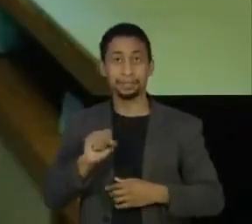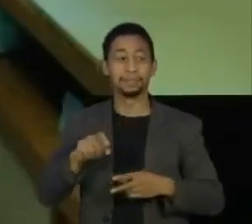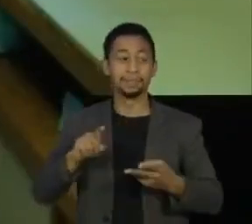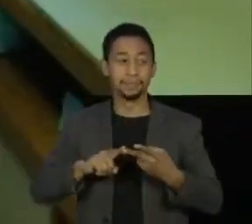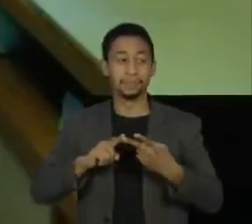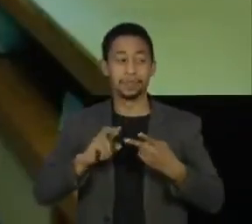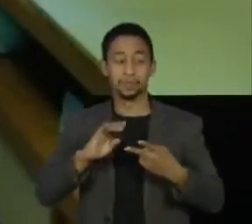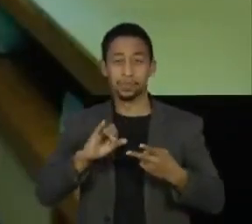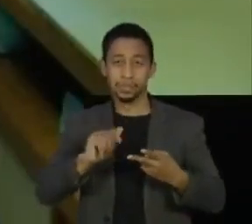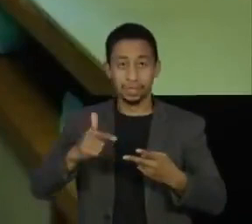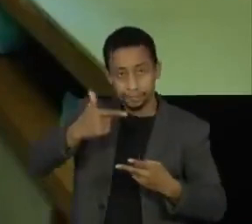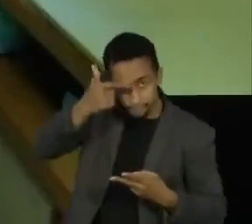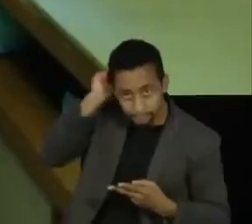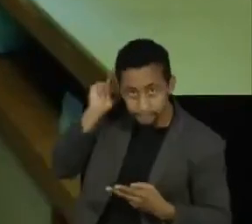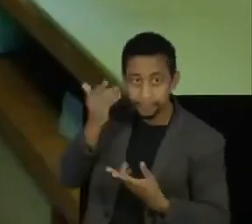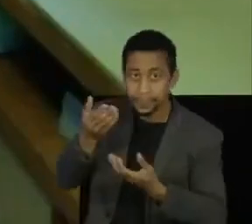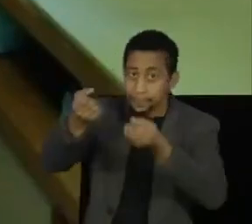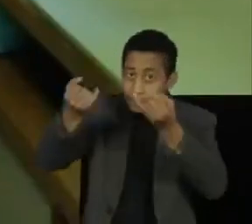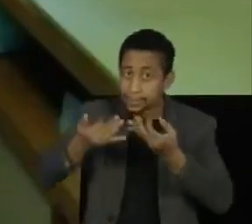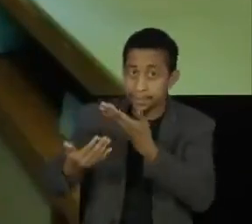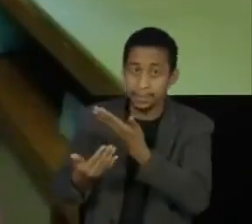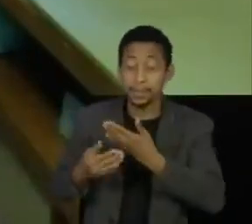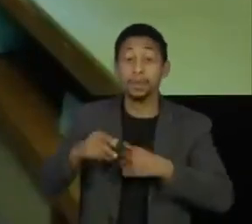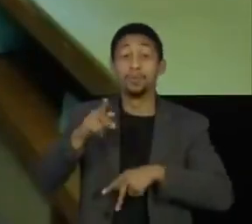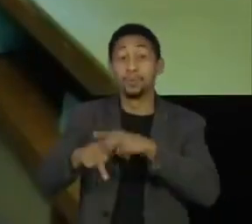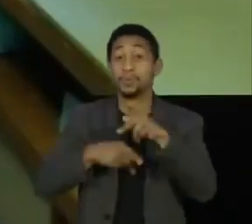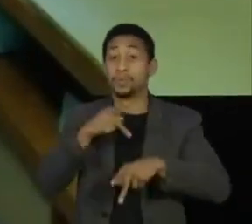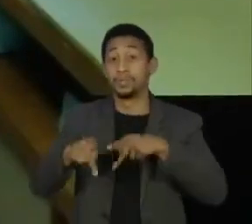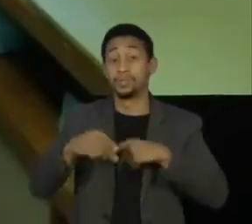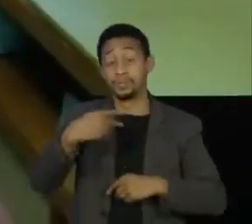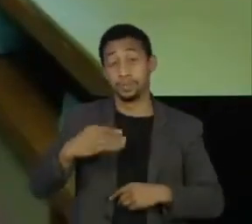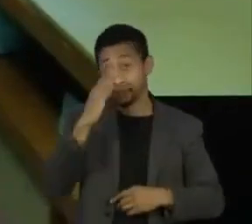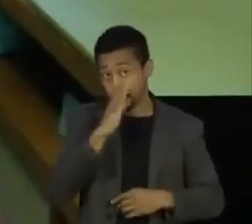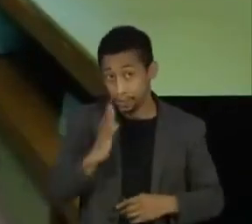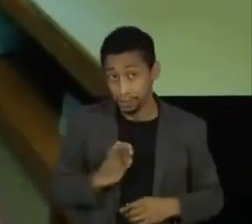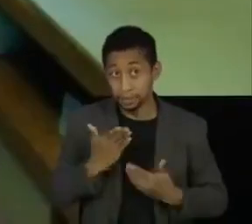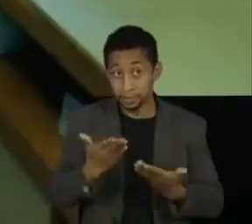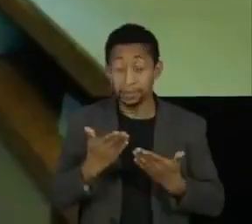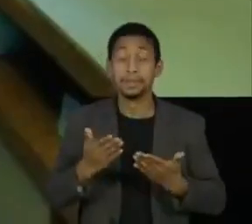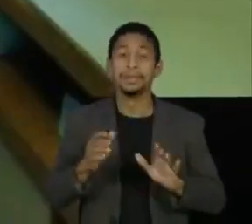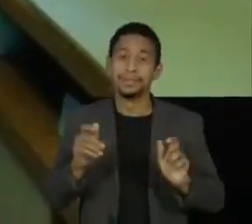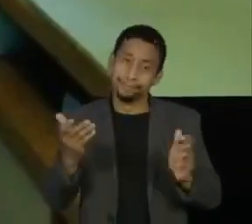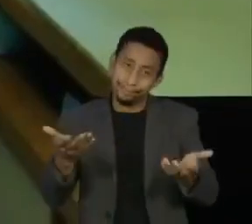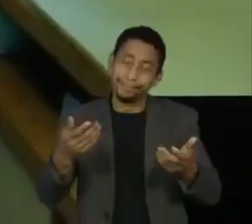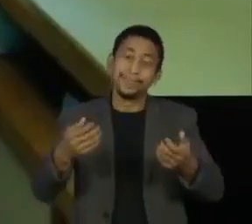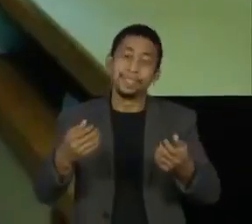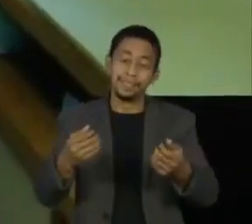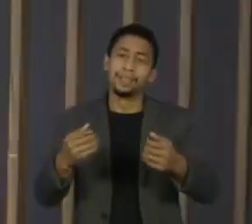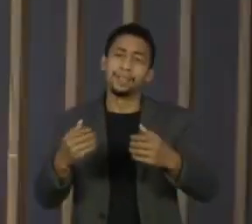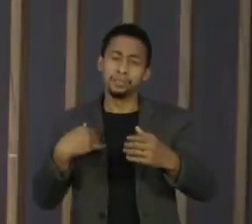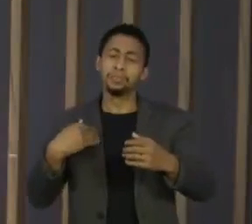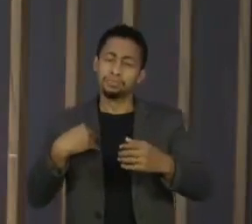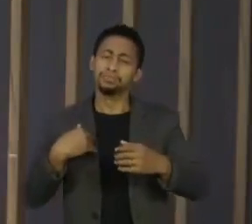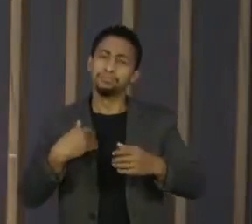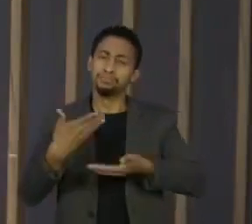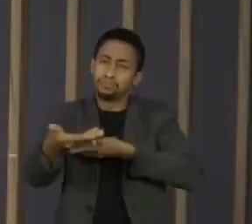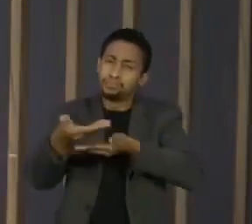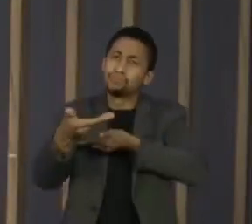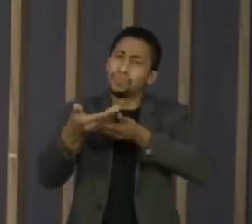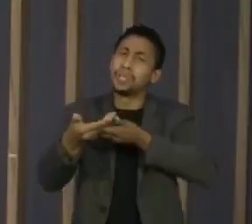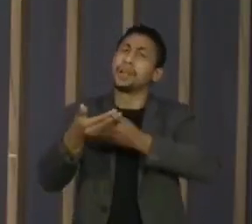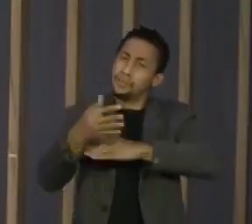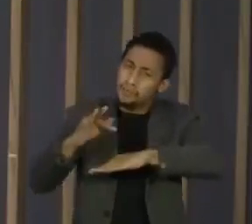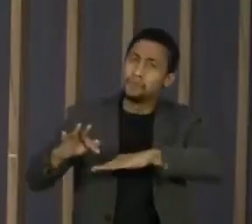celular que população no Brasil, né? Então, é a hora da gente falar formalmente sobre isso. Falar sobre